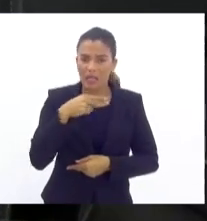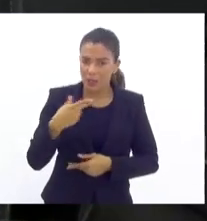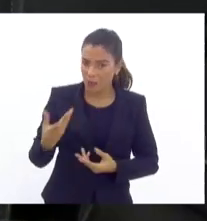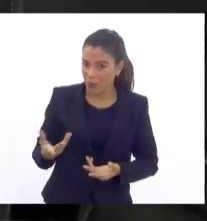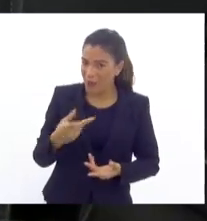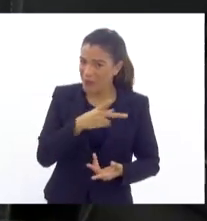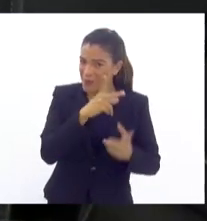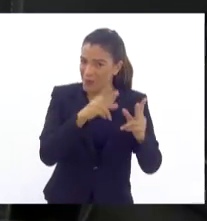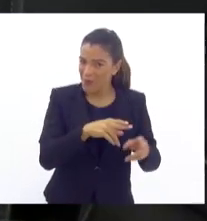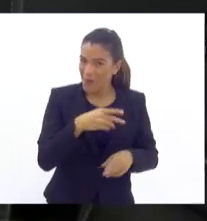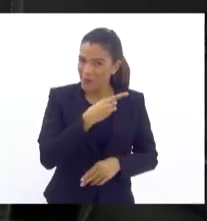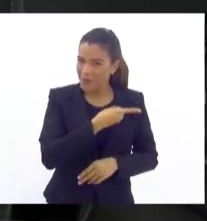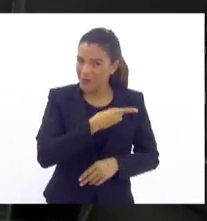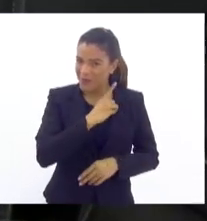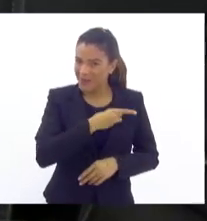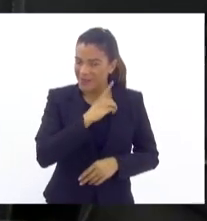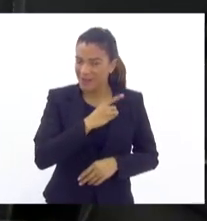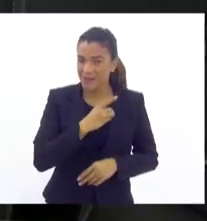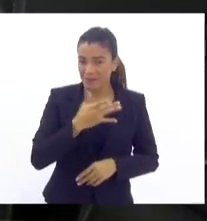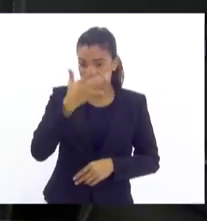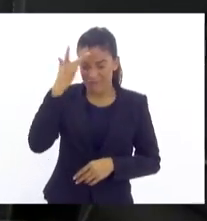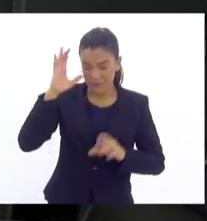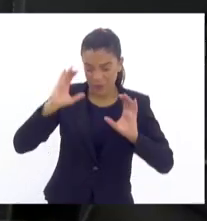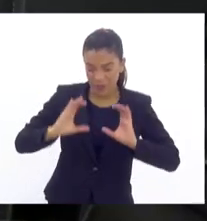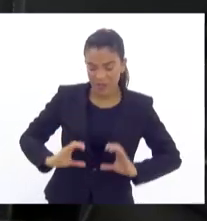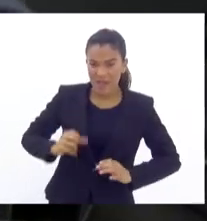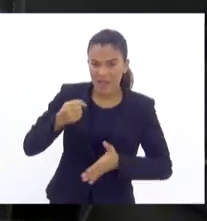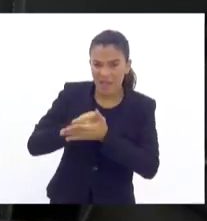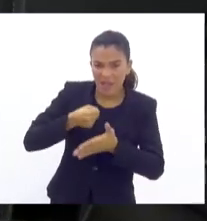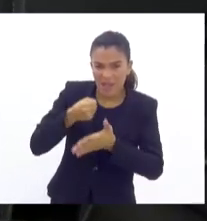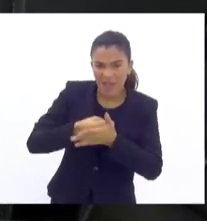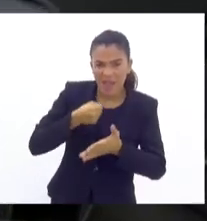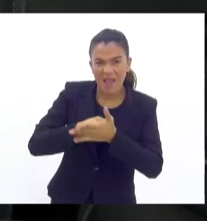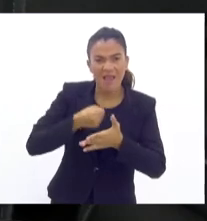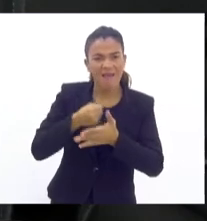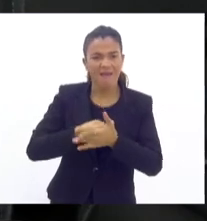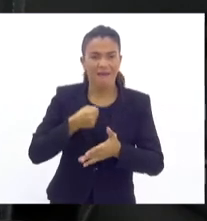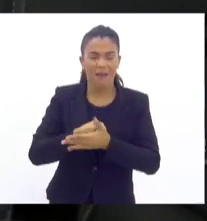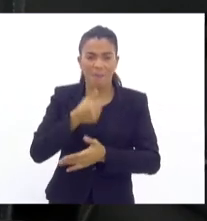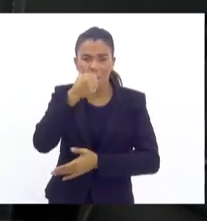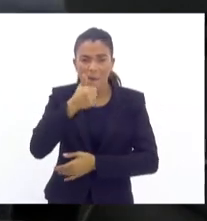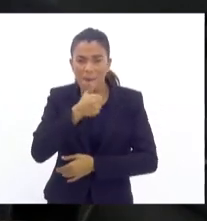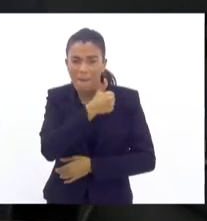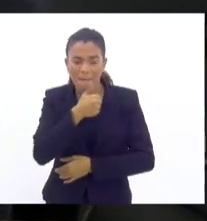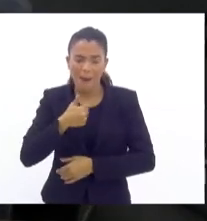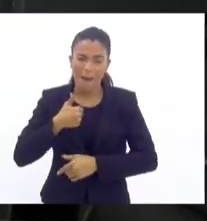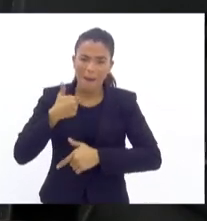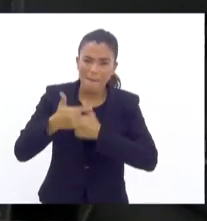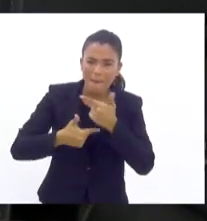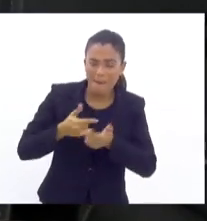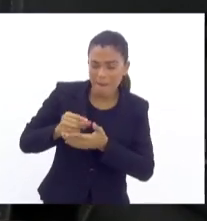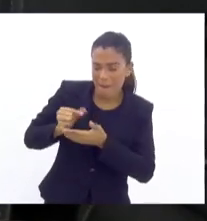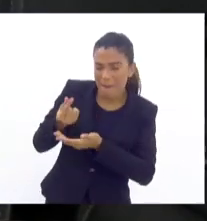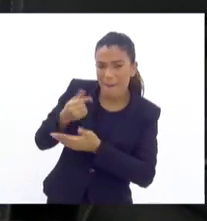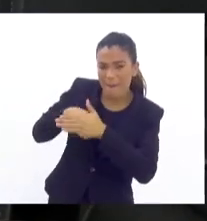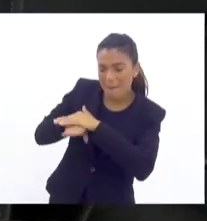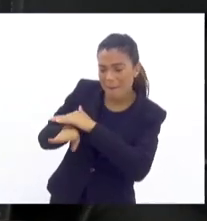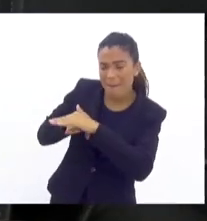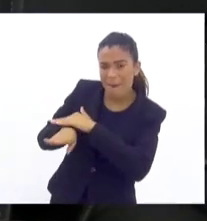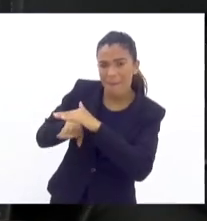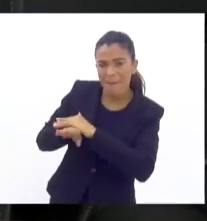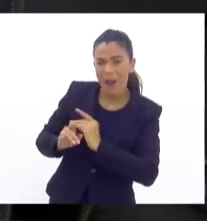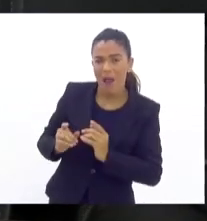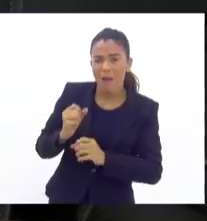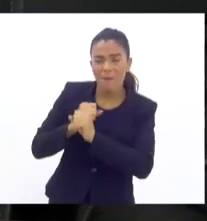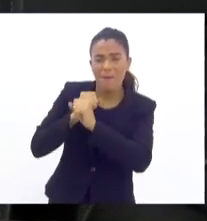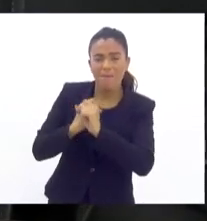aqui o delegado, um cidadão lutou, brigou, guerreou, deixou de viver, construiu o império e perdeu.